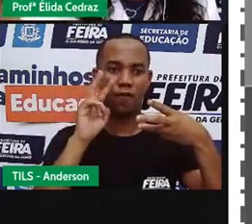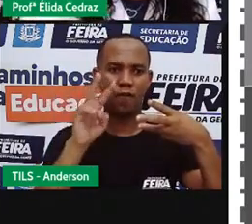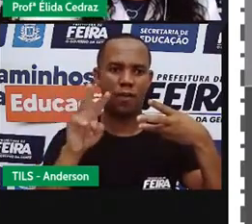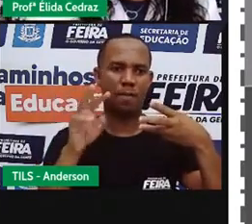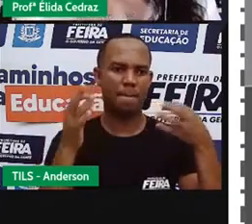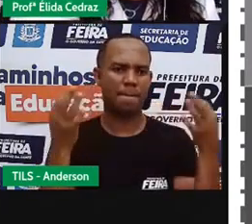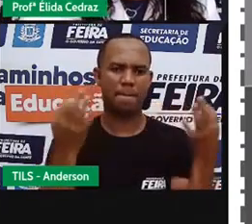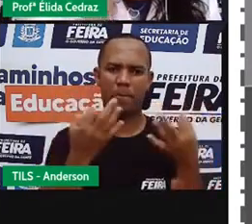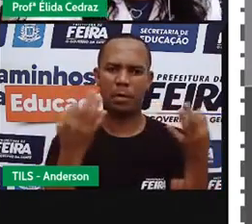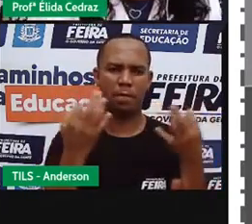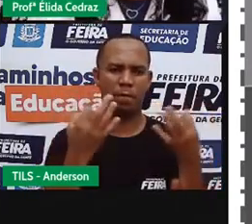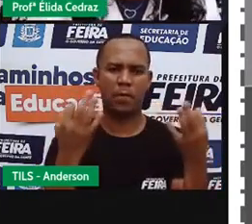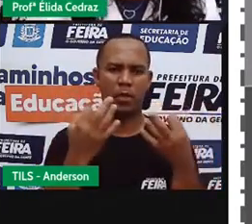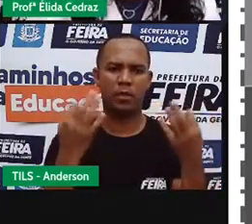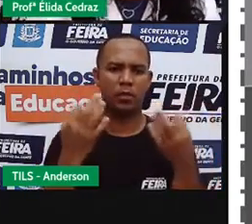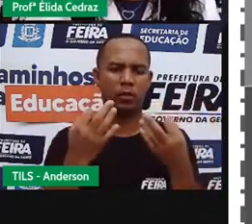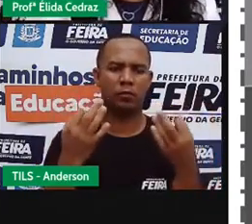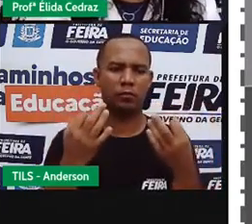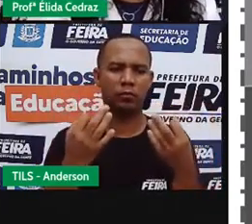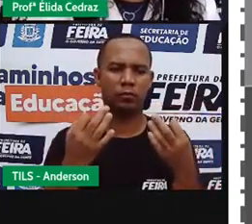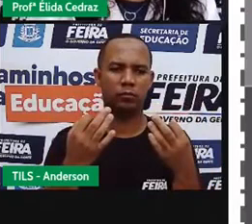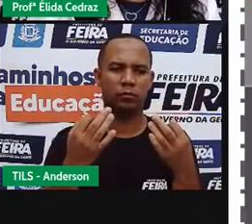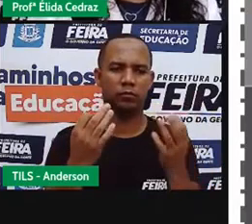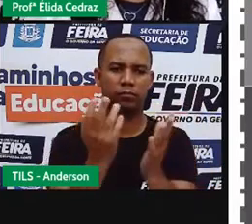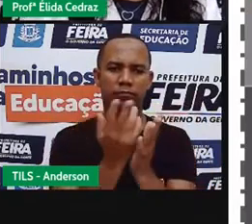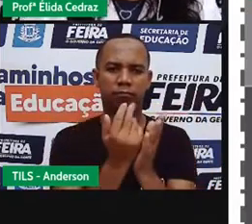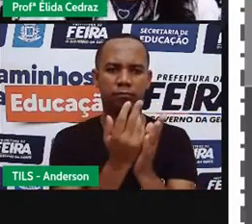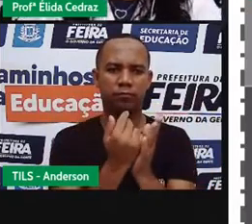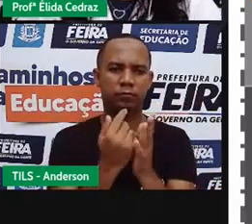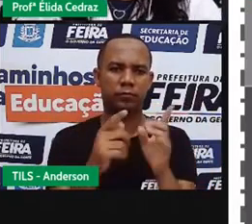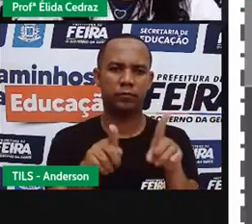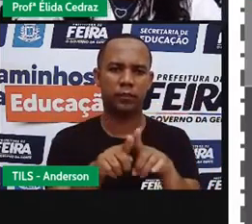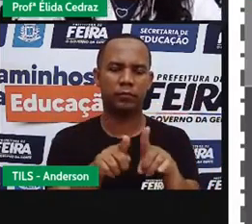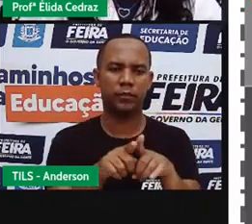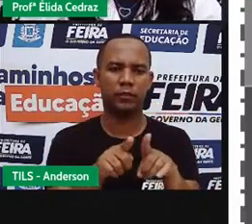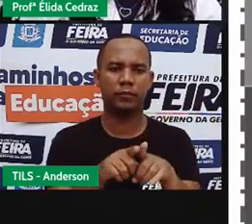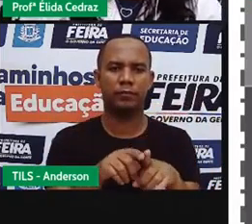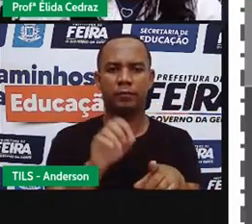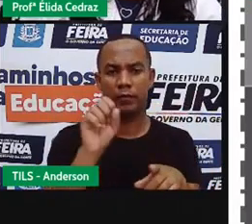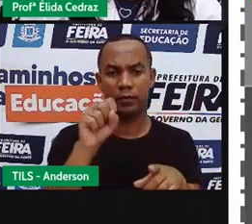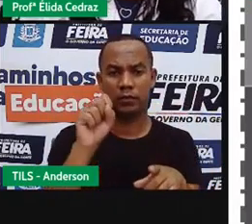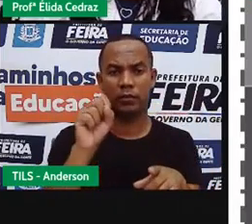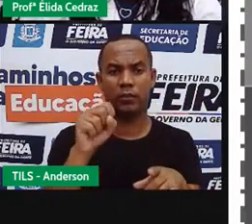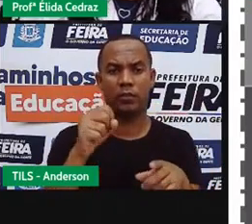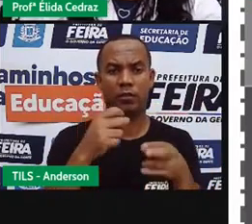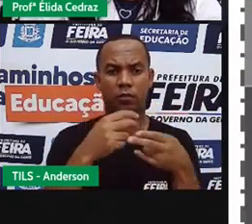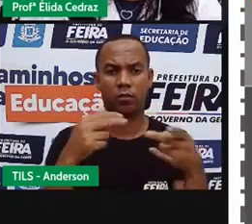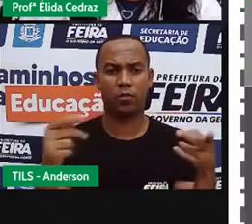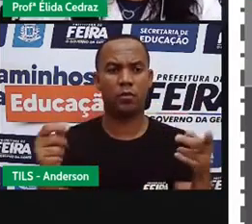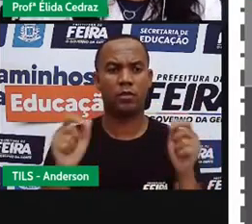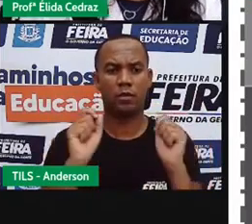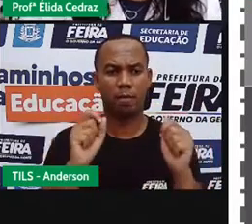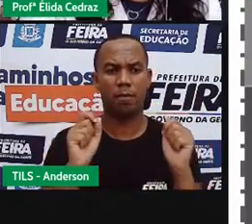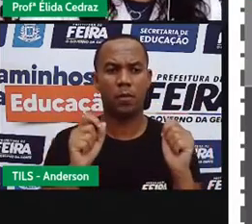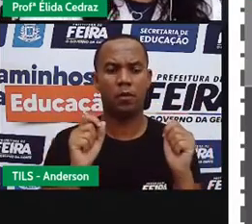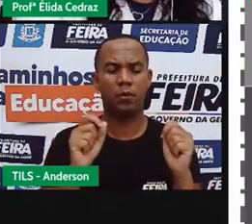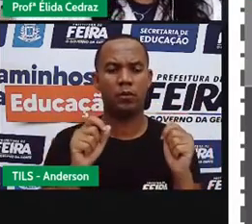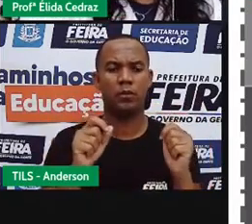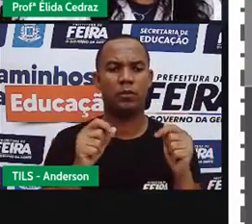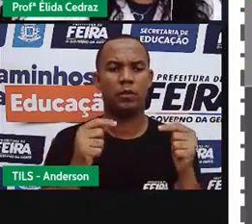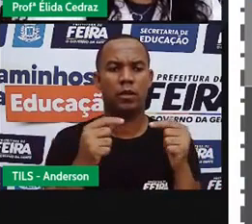perfeitamente e completamente o desenho. Assim, os objetos e os materiais podem ser